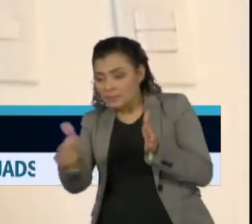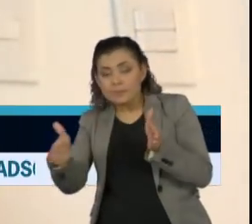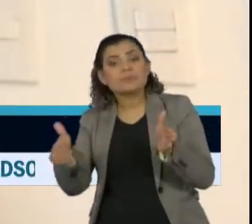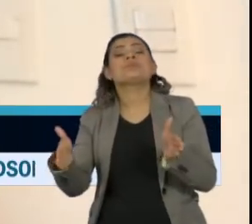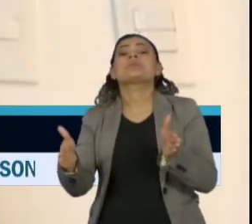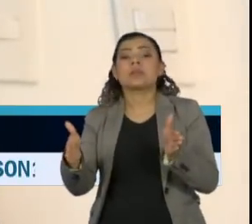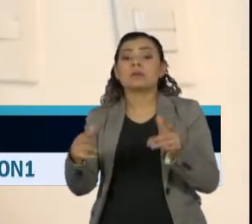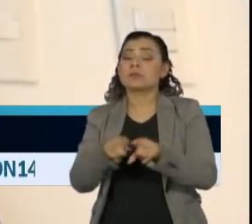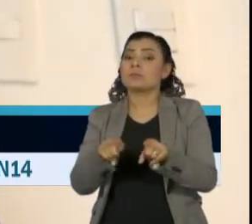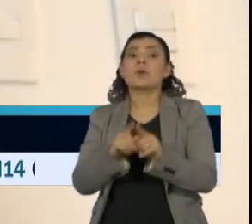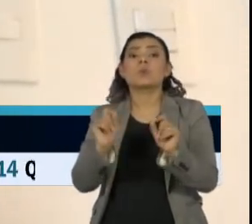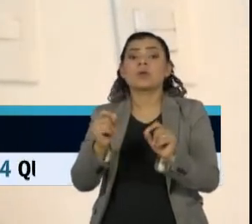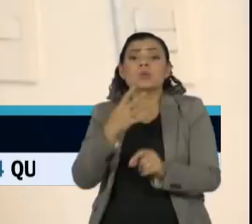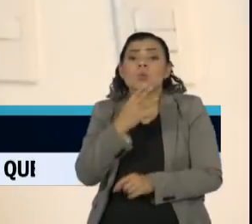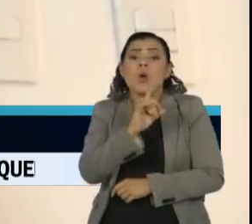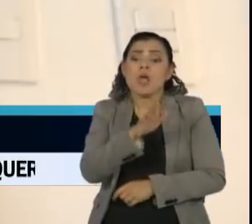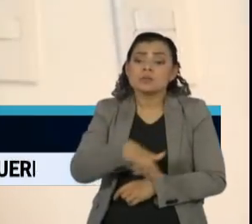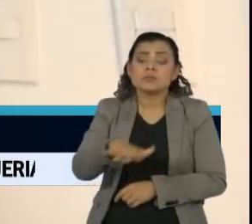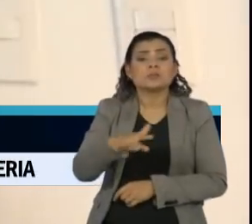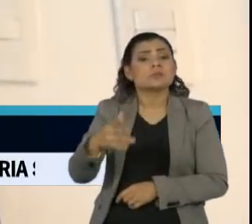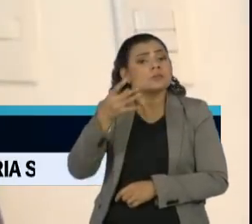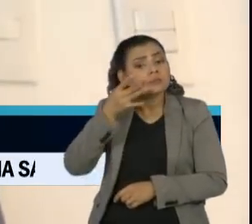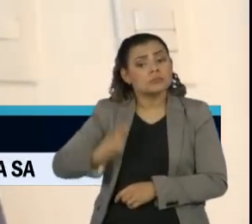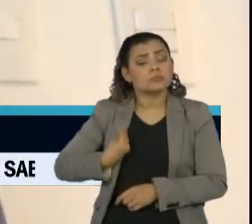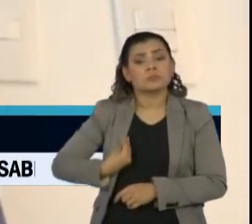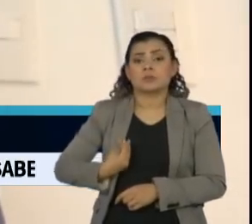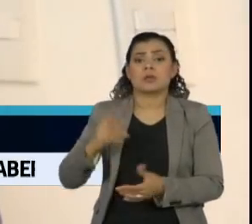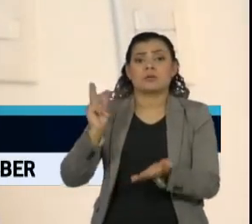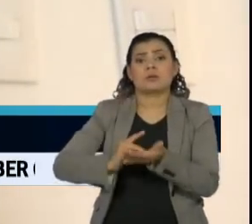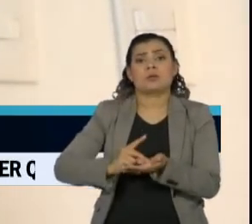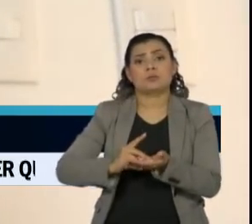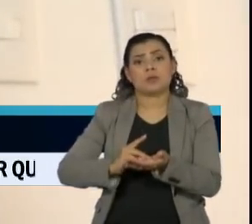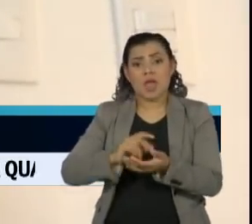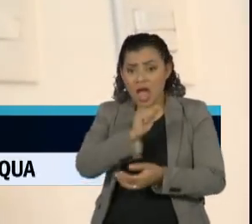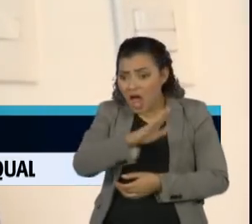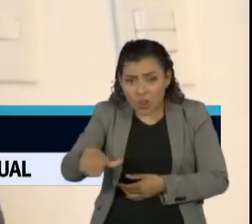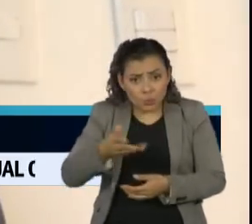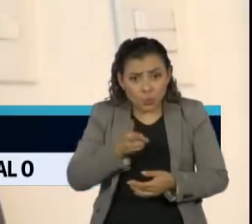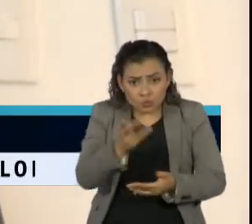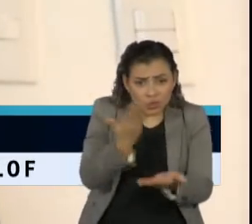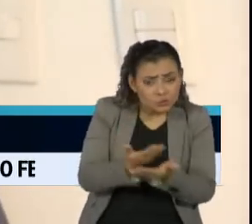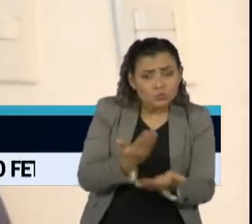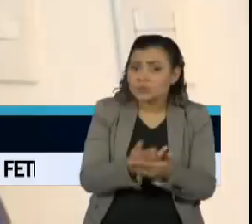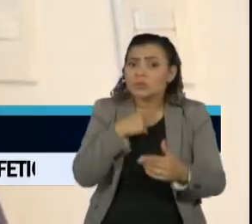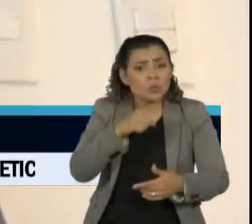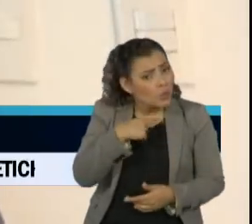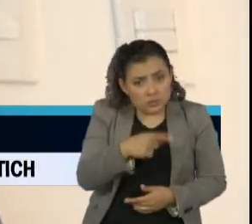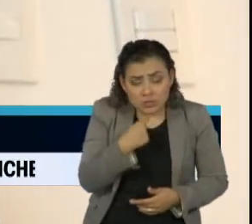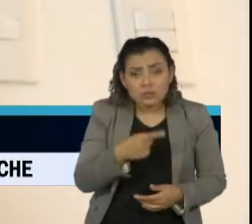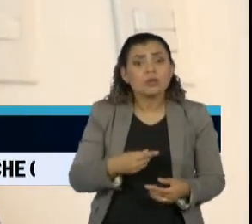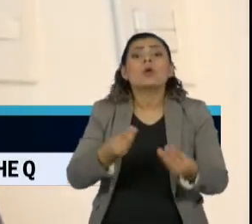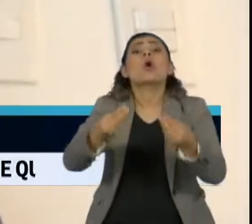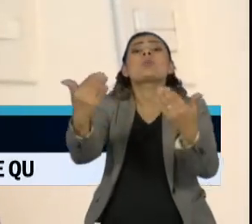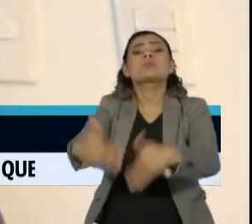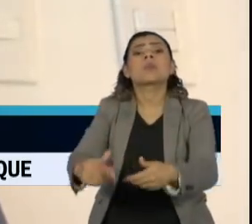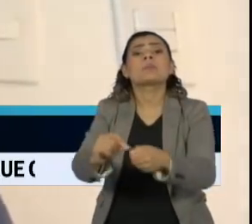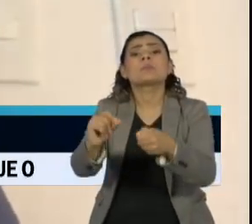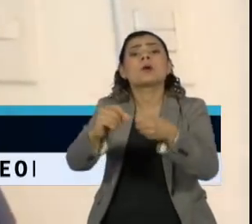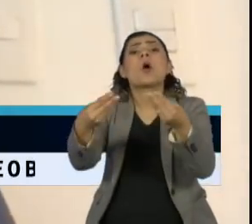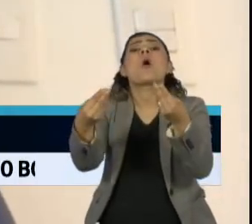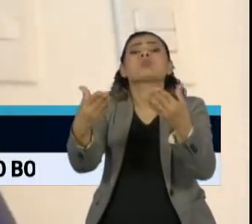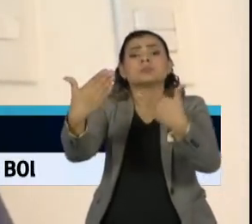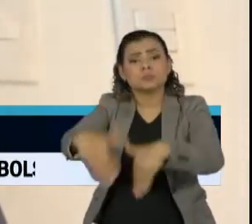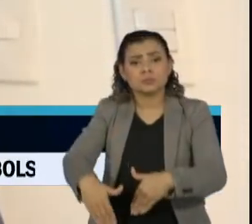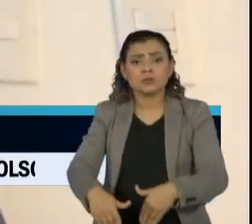estudante. Enquanto não houver uma possibilidade desse estudante dar sequência aos seus estudos, será uma